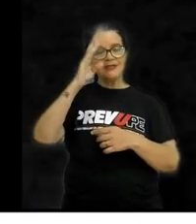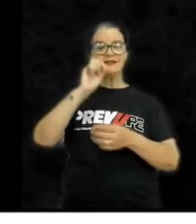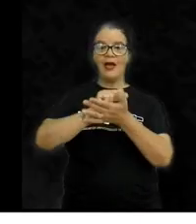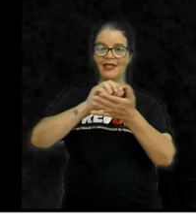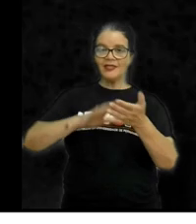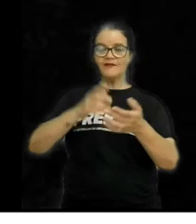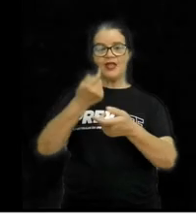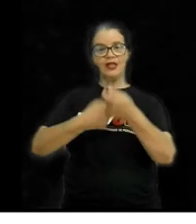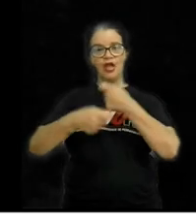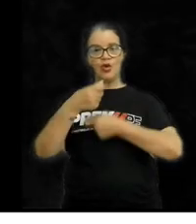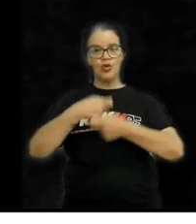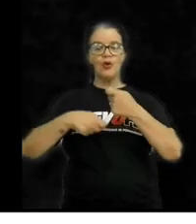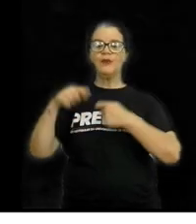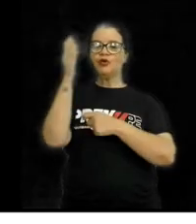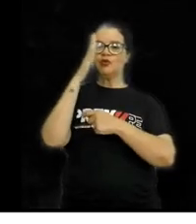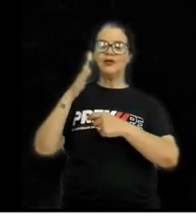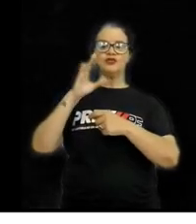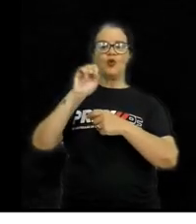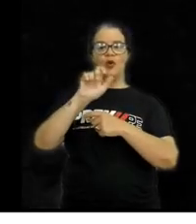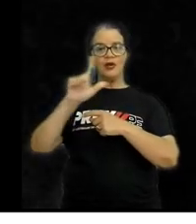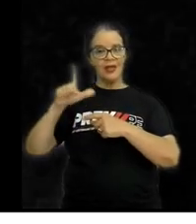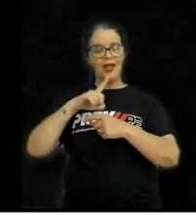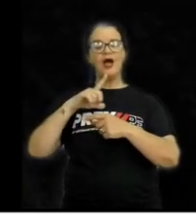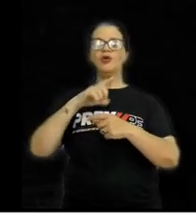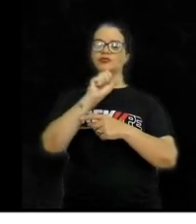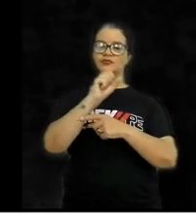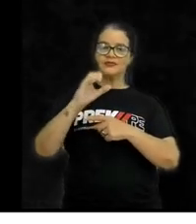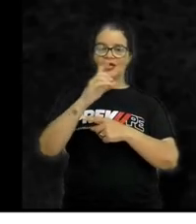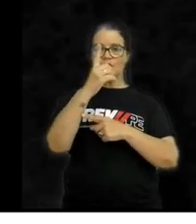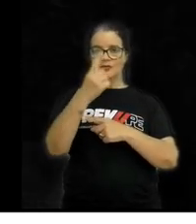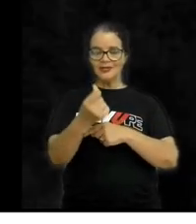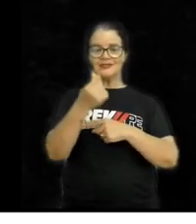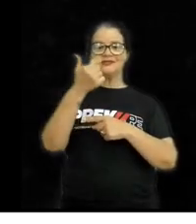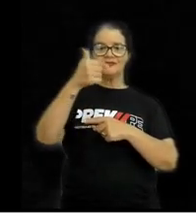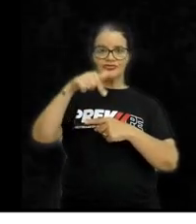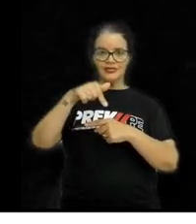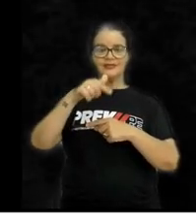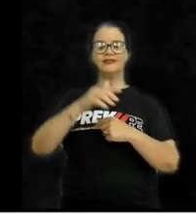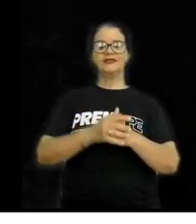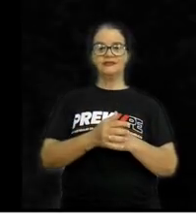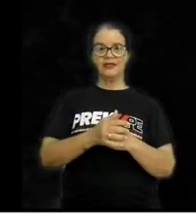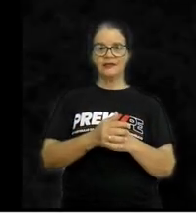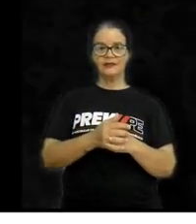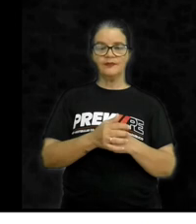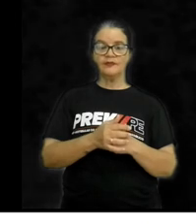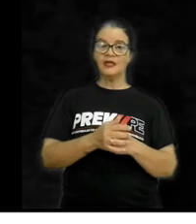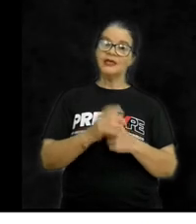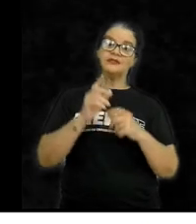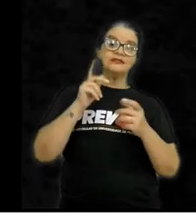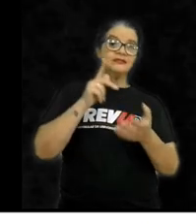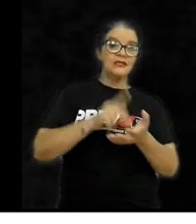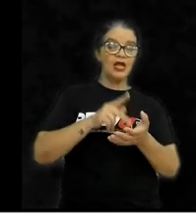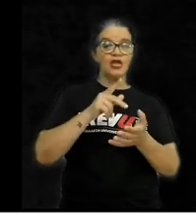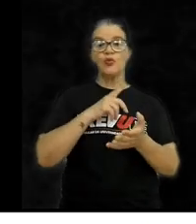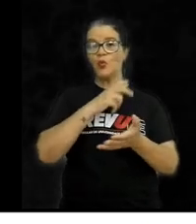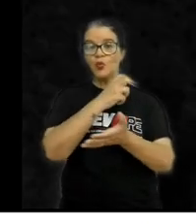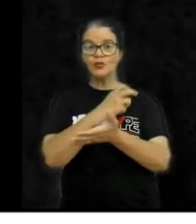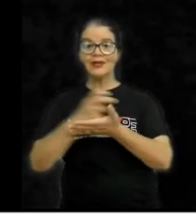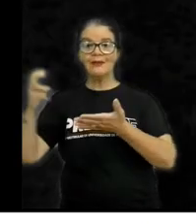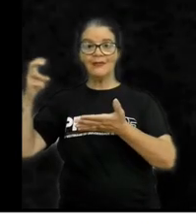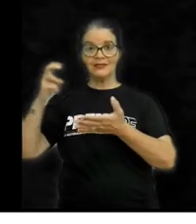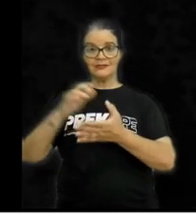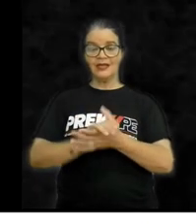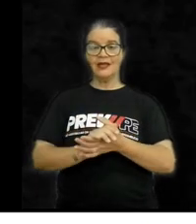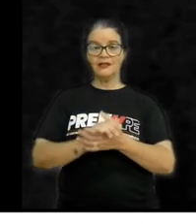atividade econômica do Brasil colonial durante os séculos XVI e XVII, sendo ultrapassada